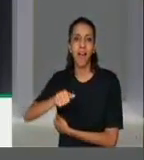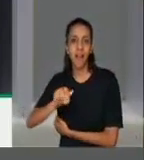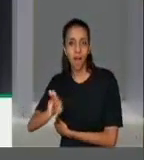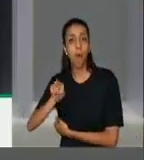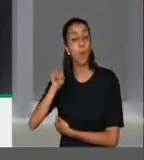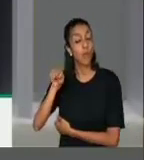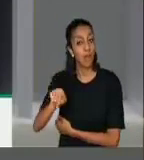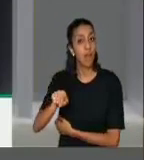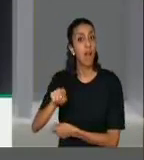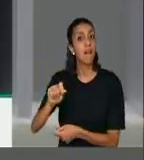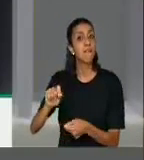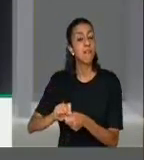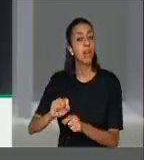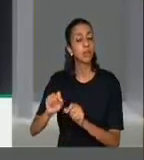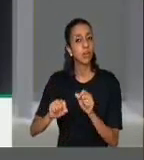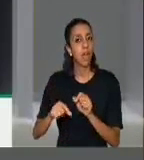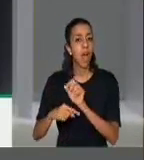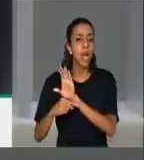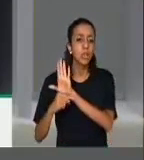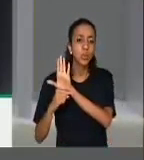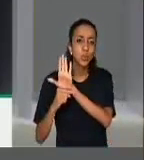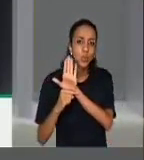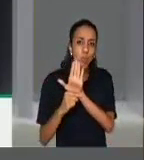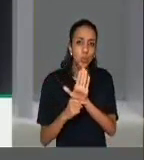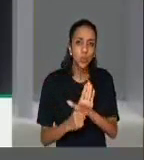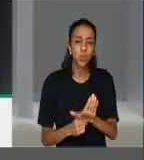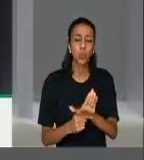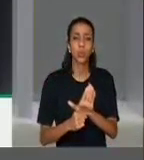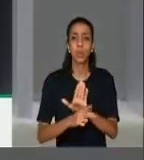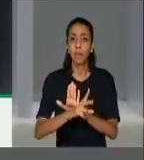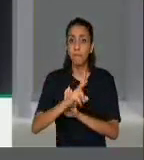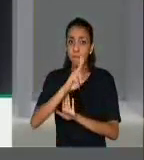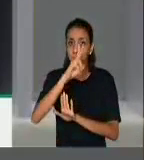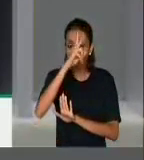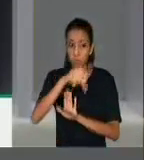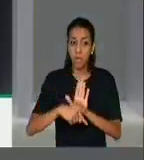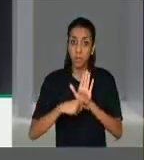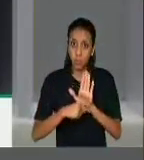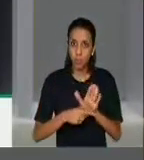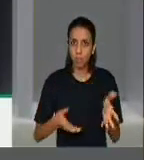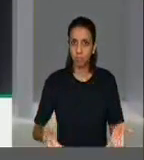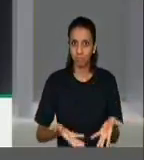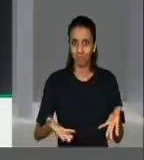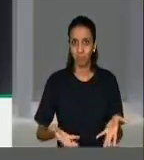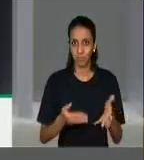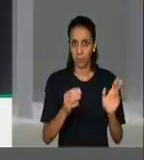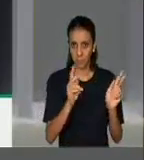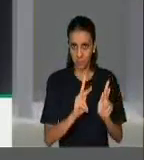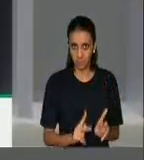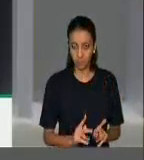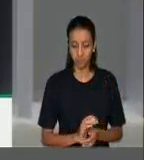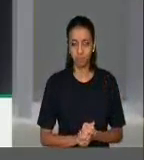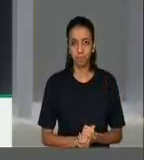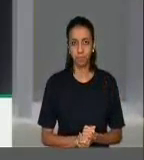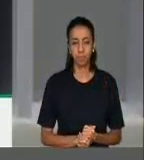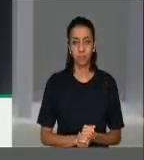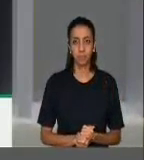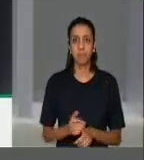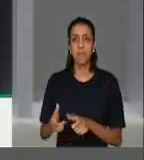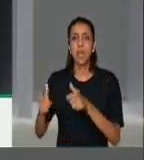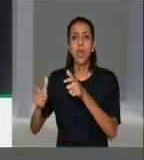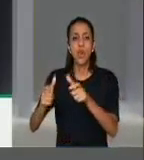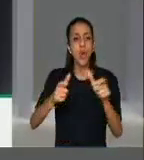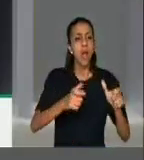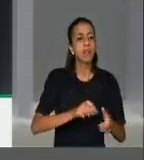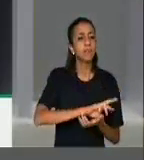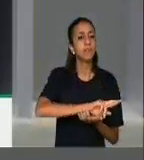realizando uma contribuição incisiva nesse sentido. Em inúmeras localidades,